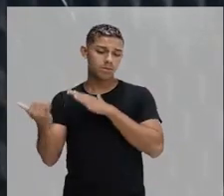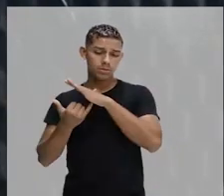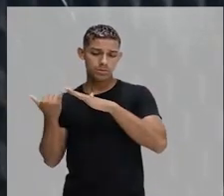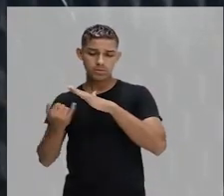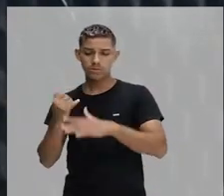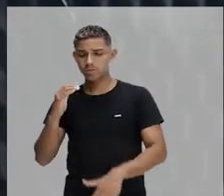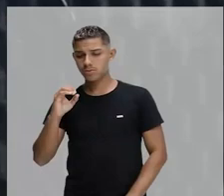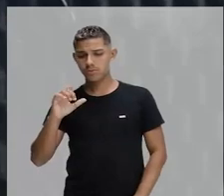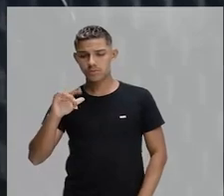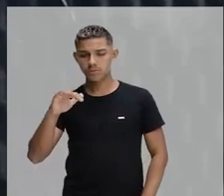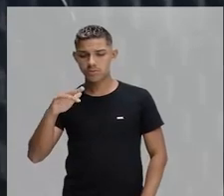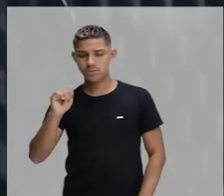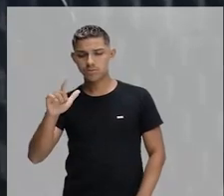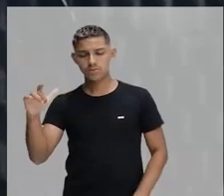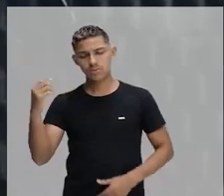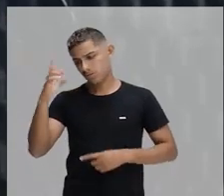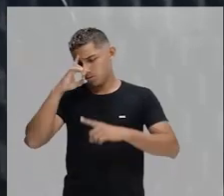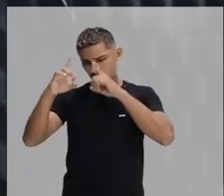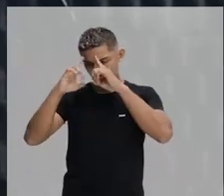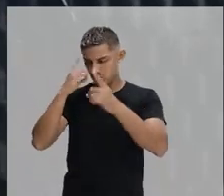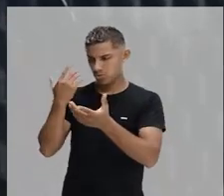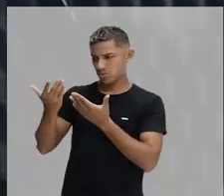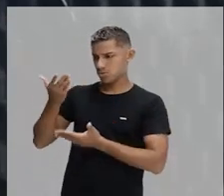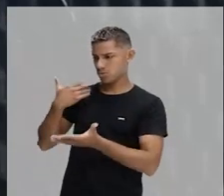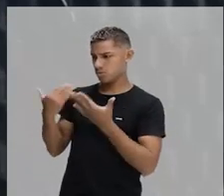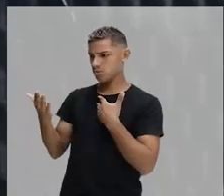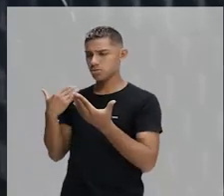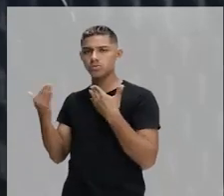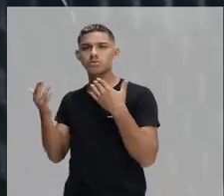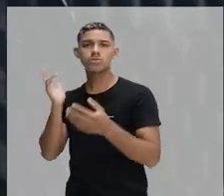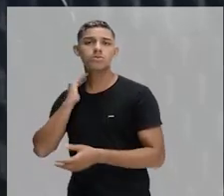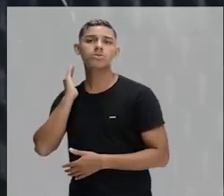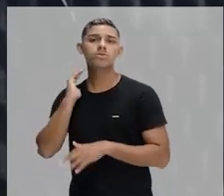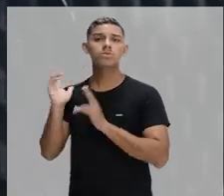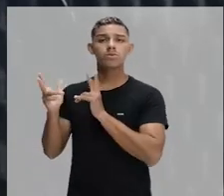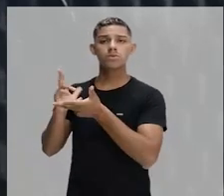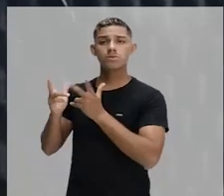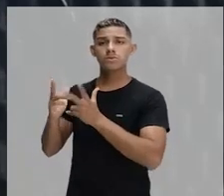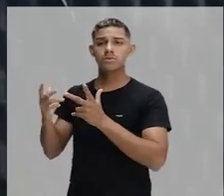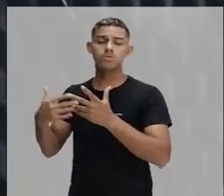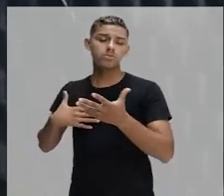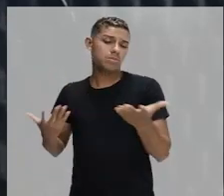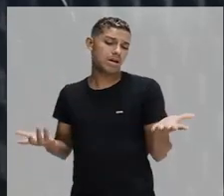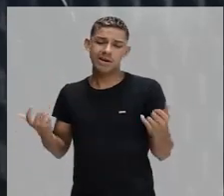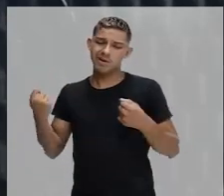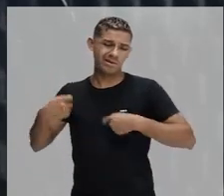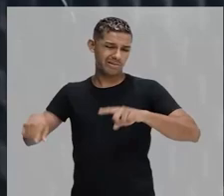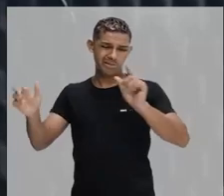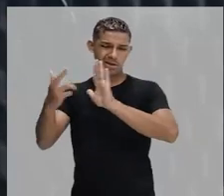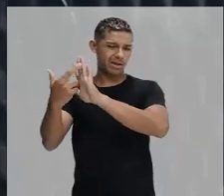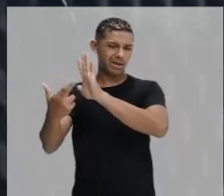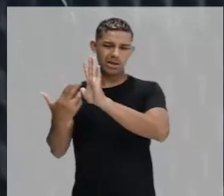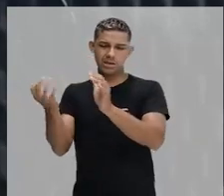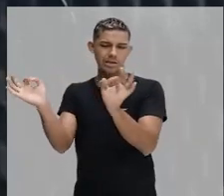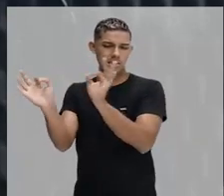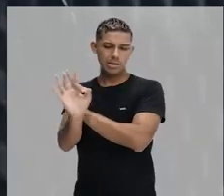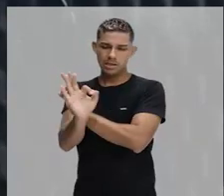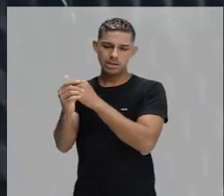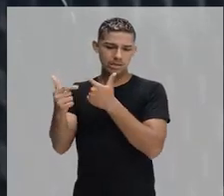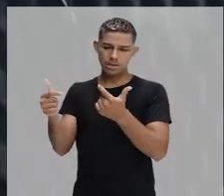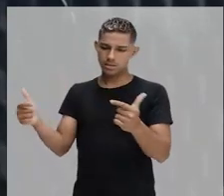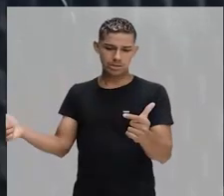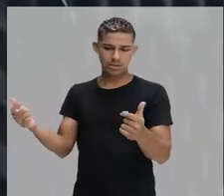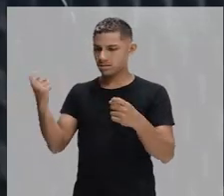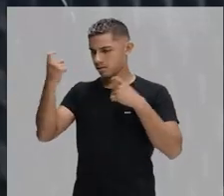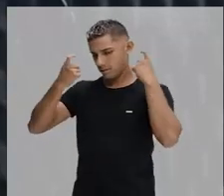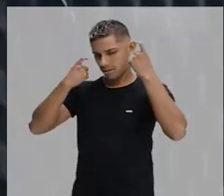usa no nosso dia a dia, com os nossos amigos, com os nossos familiares. É uma linguagem mais descuidada, mais despojada, não tem tanta